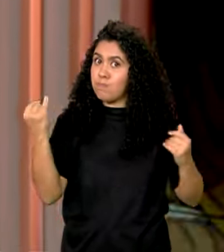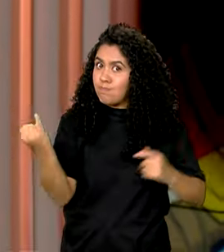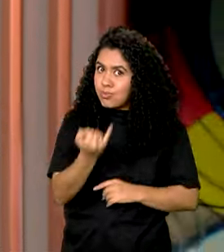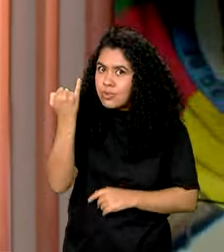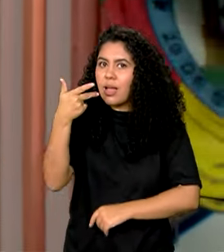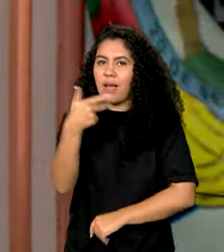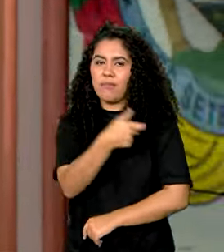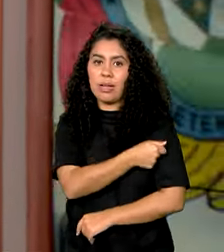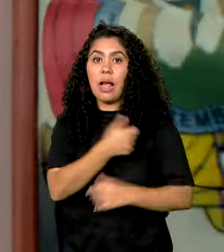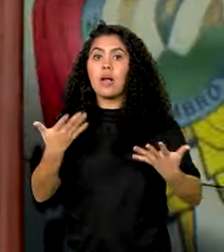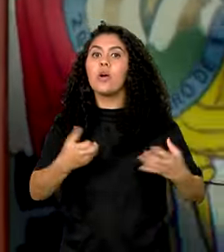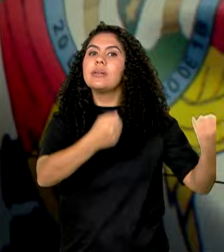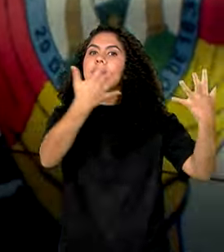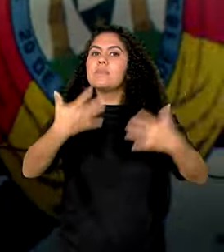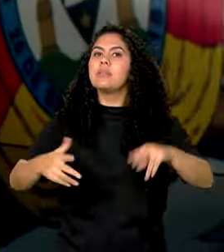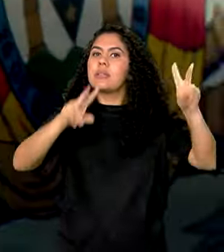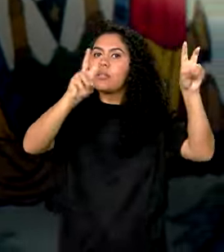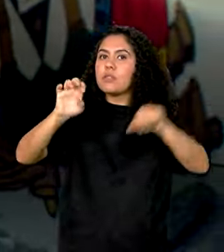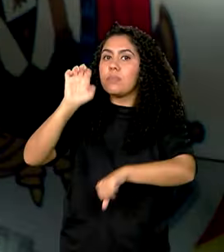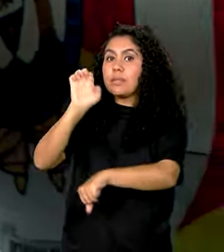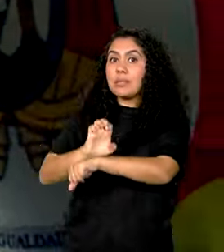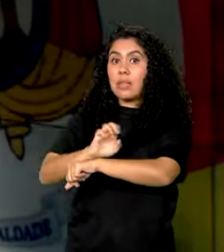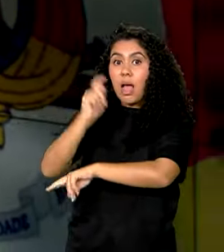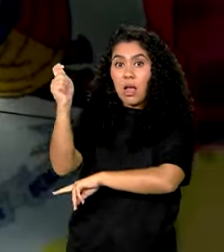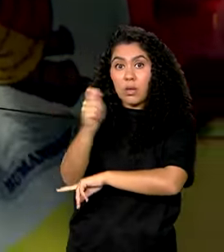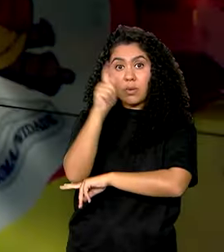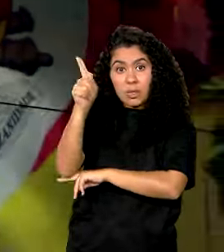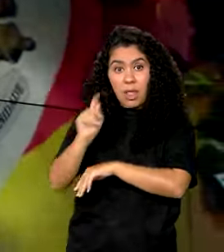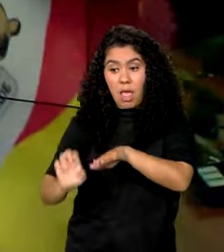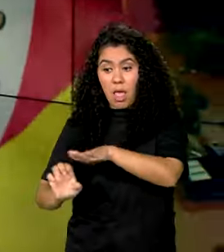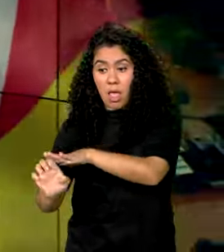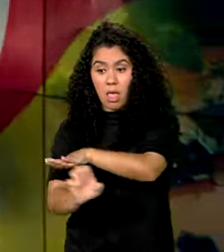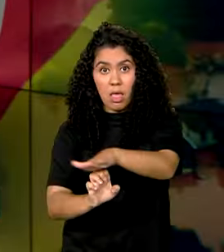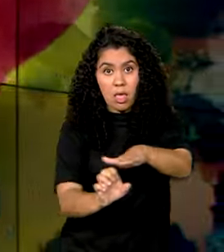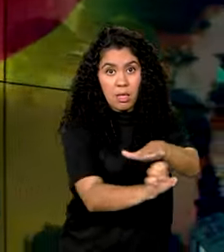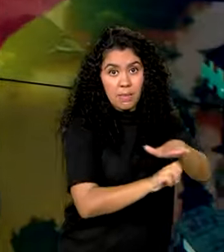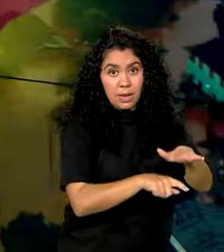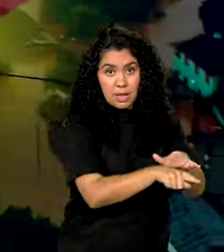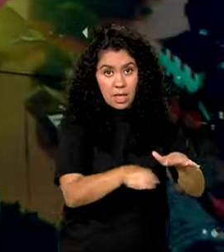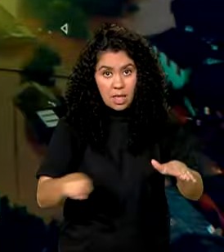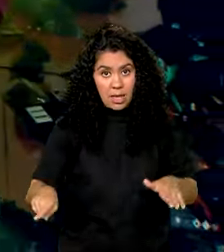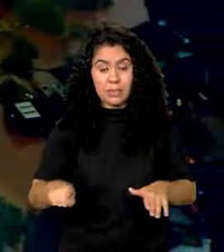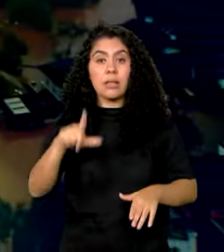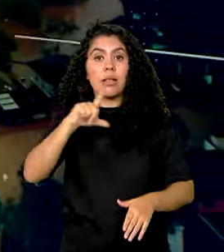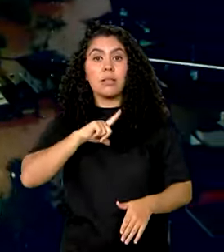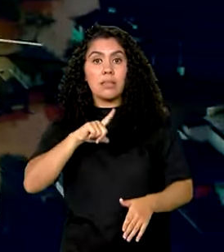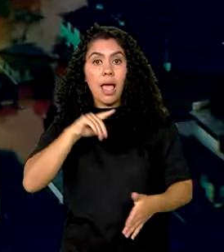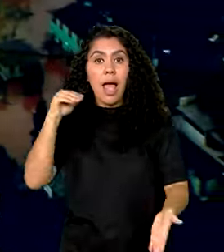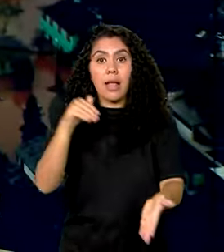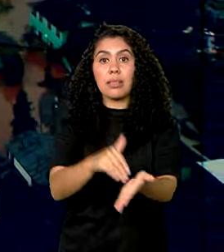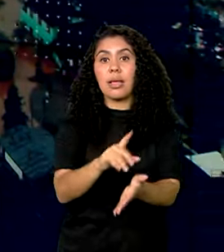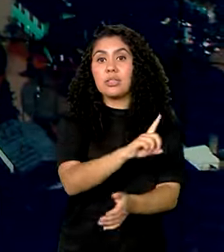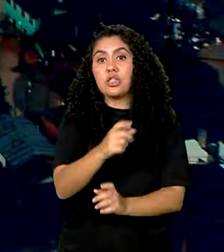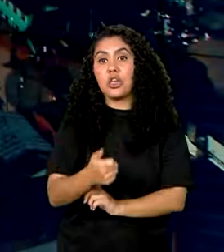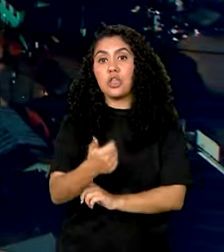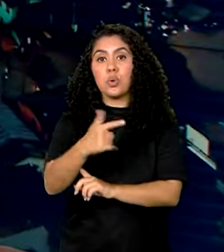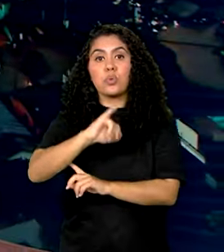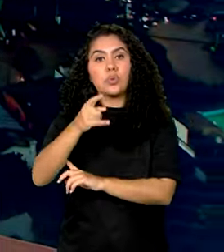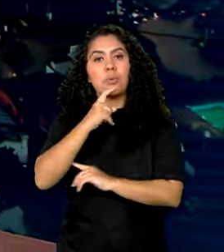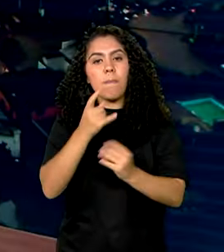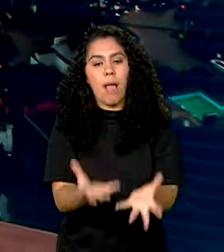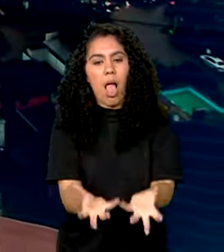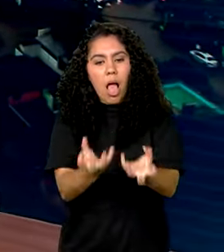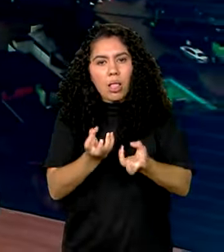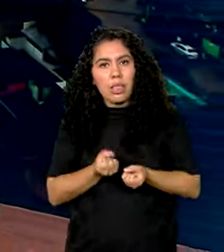Vamos falar agora então de Rio Grande do Sul. Empresas do Estado têm até agora, até o dia 12 de julho, para aderirem ao programa